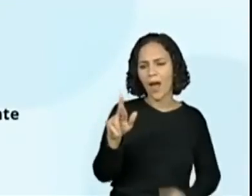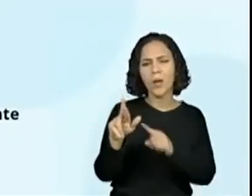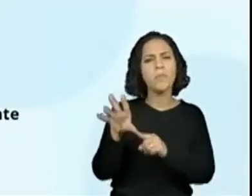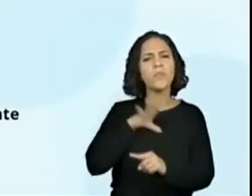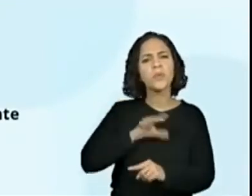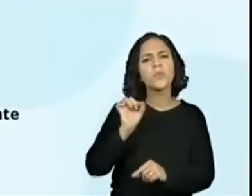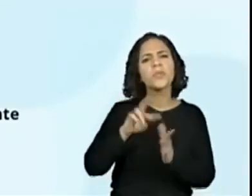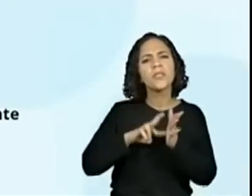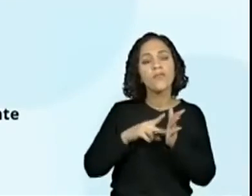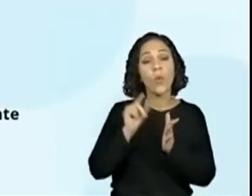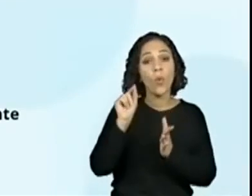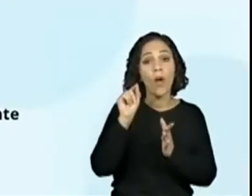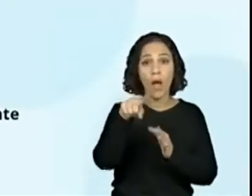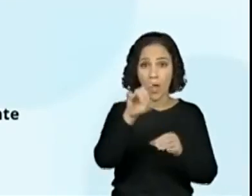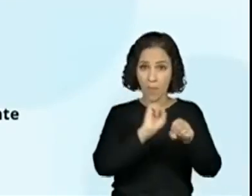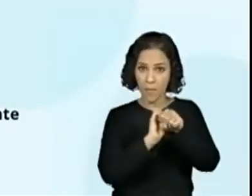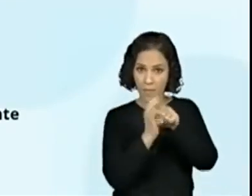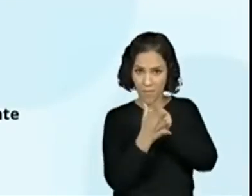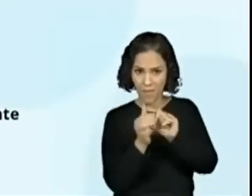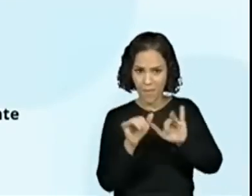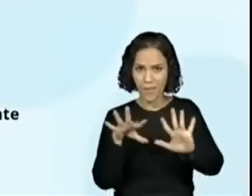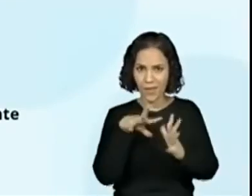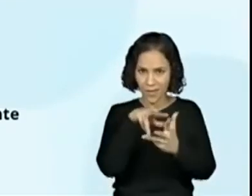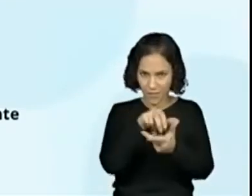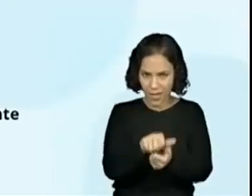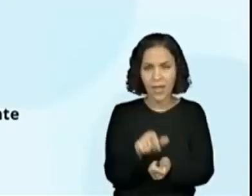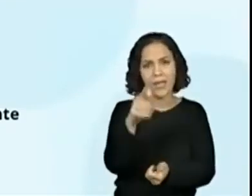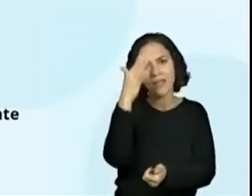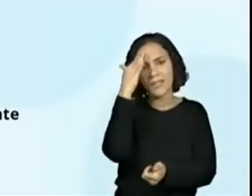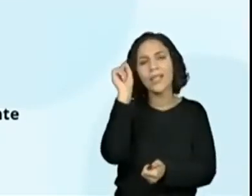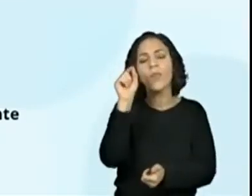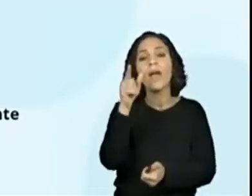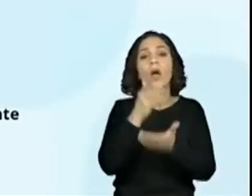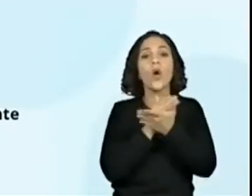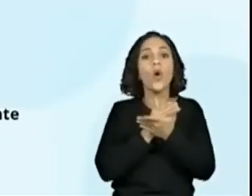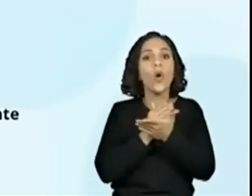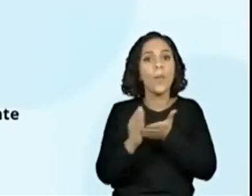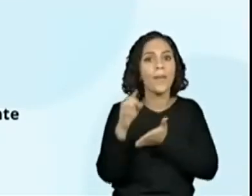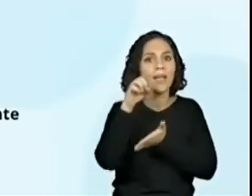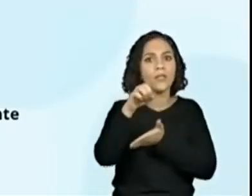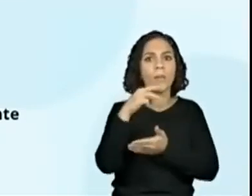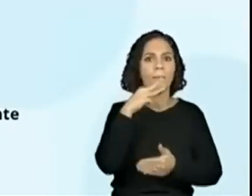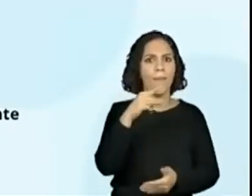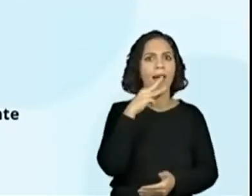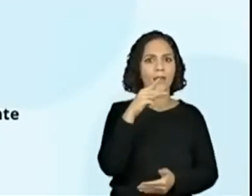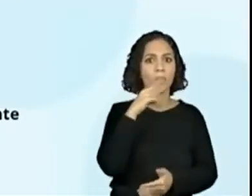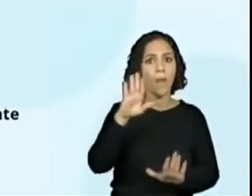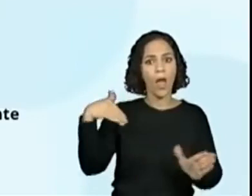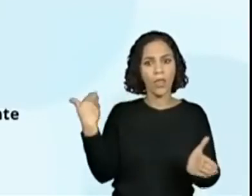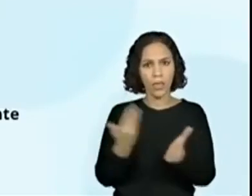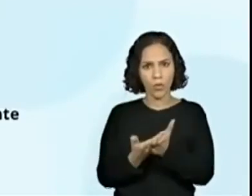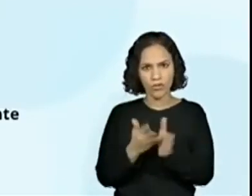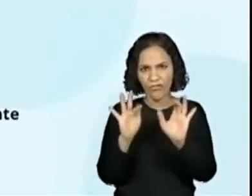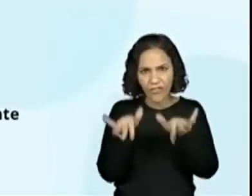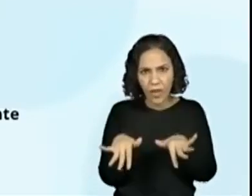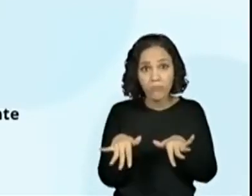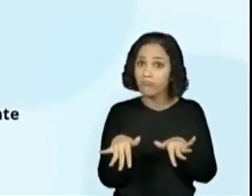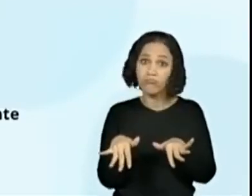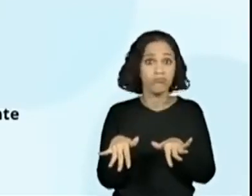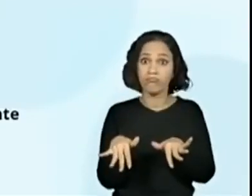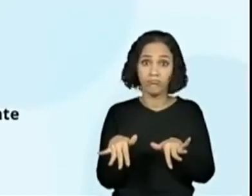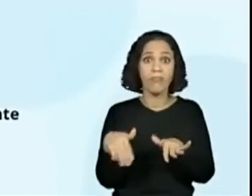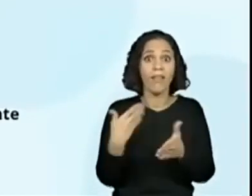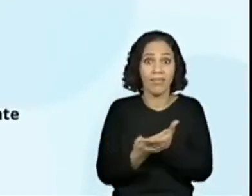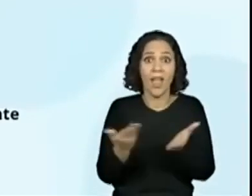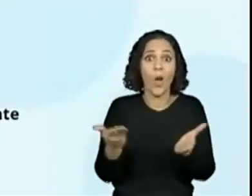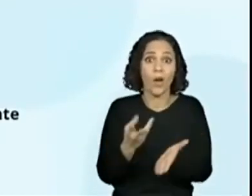é a quarentena, tudo. Mas, é, essa reportagem não é do Brasil, então já vem de um tempo atrás também.